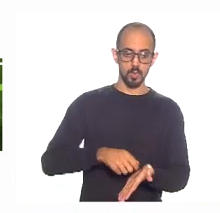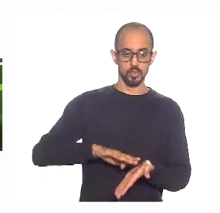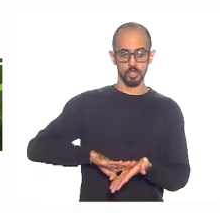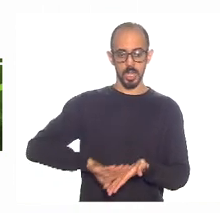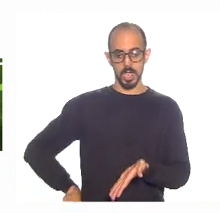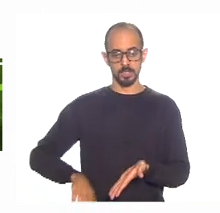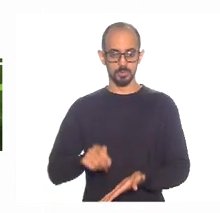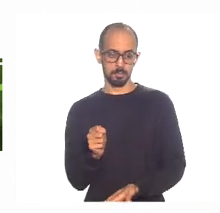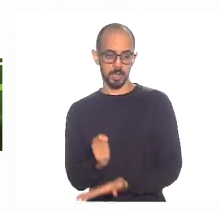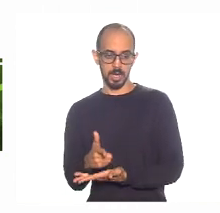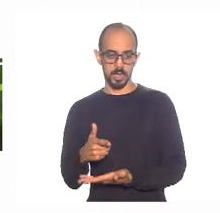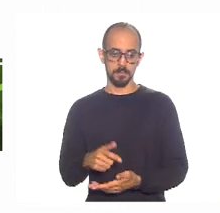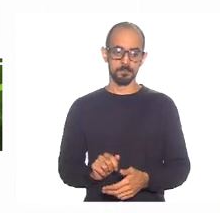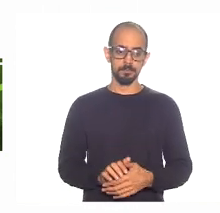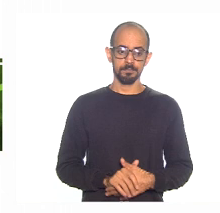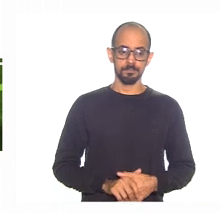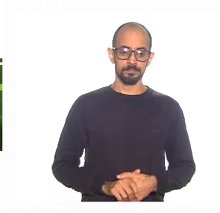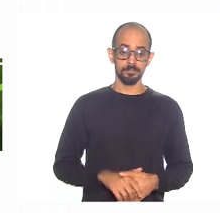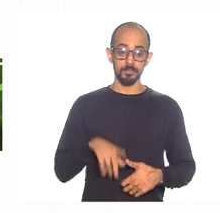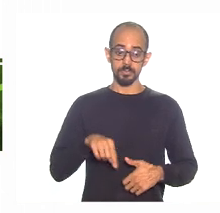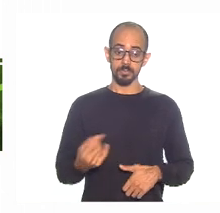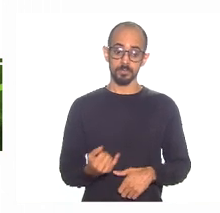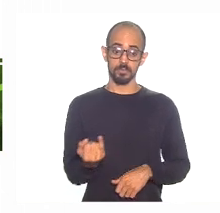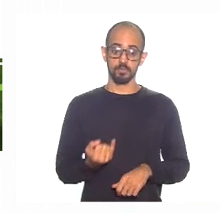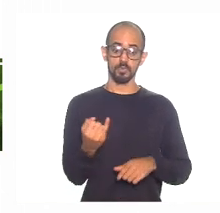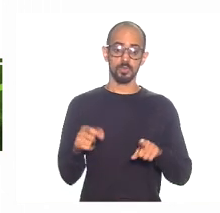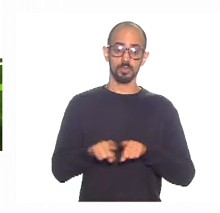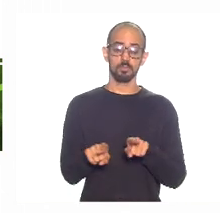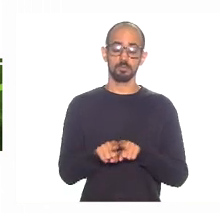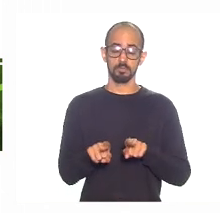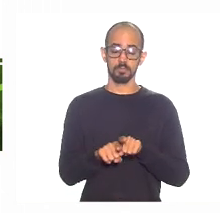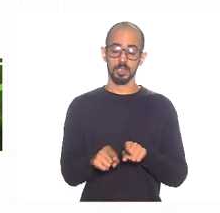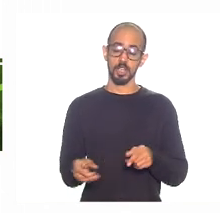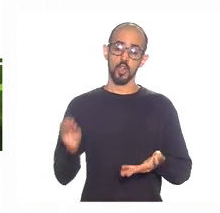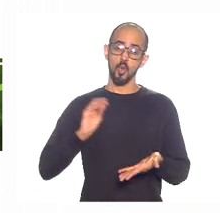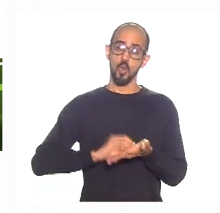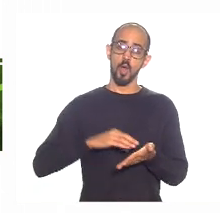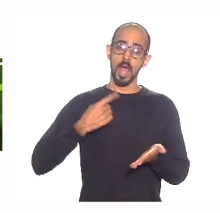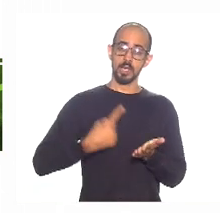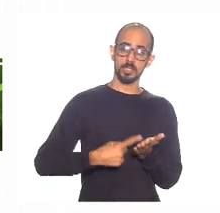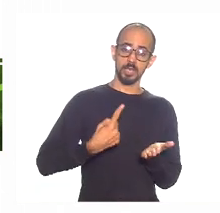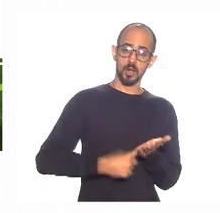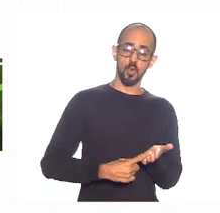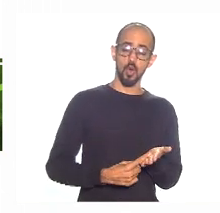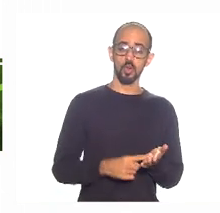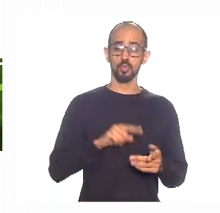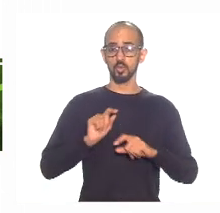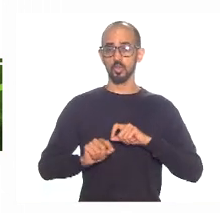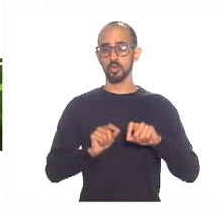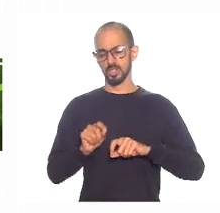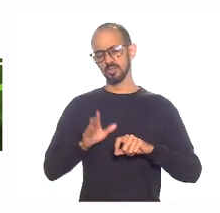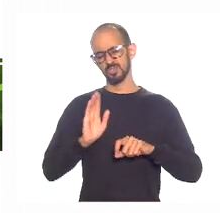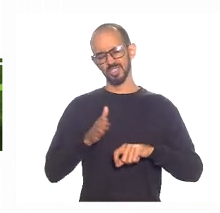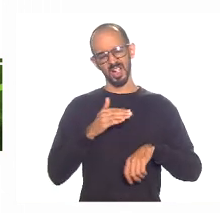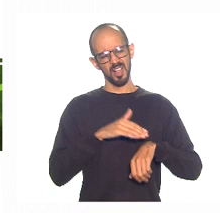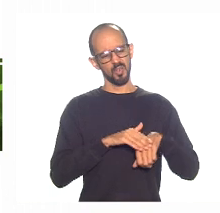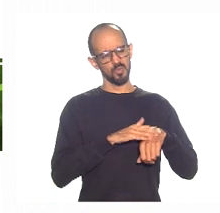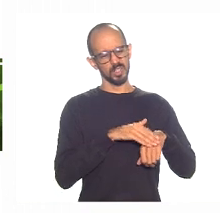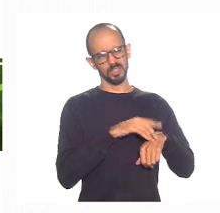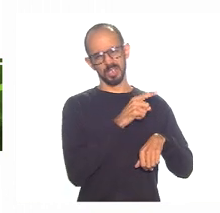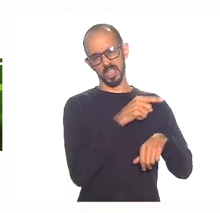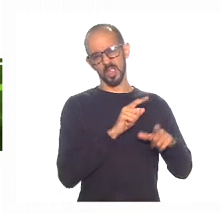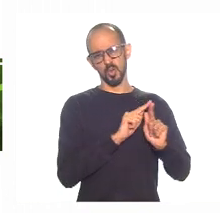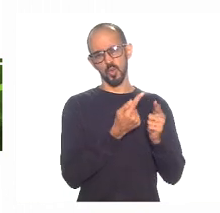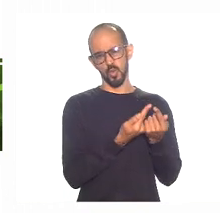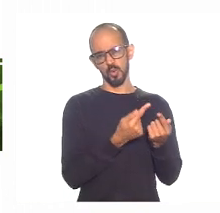proposta. É fundamental também que, nesse acordo, e eu tenho conversado isso lá e o grupo que nós temos lá, a